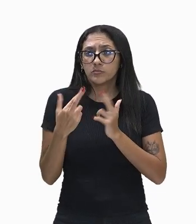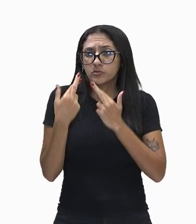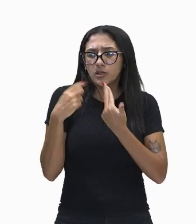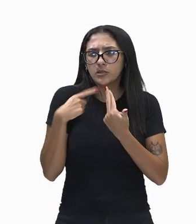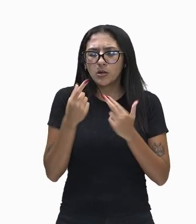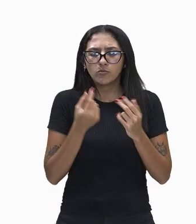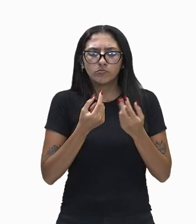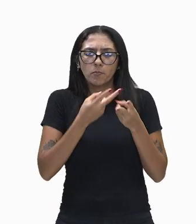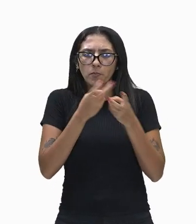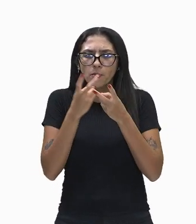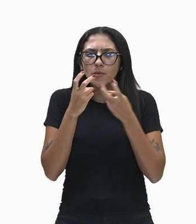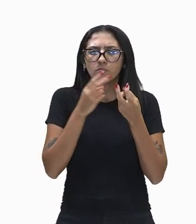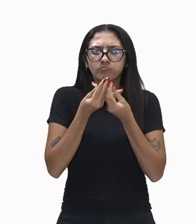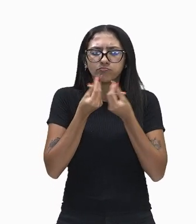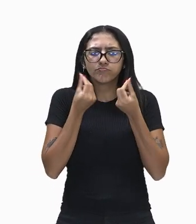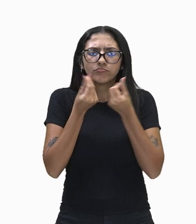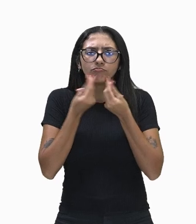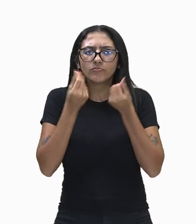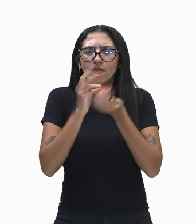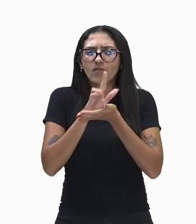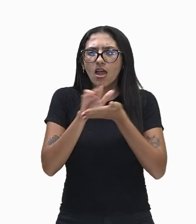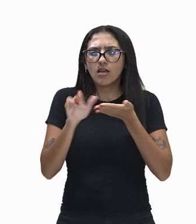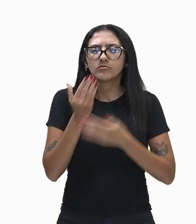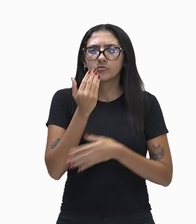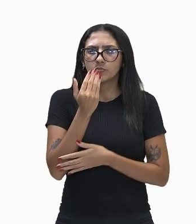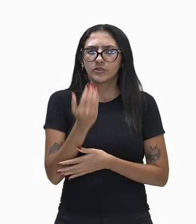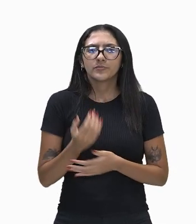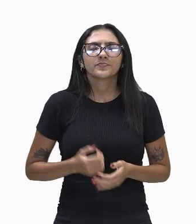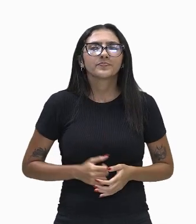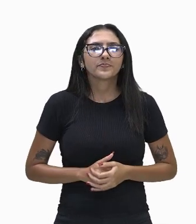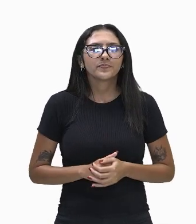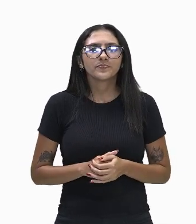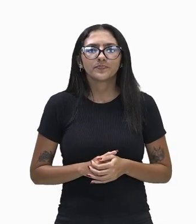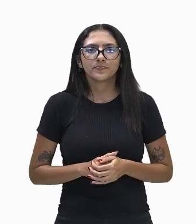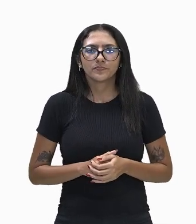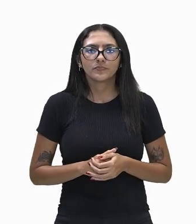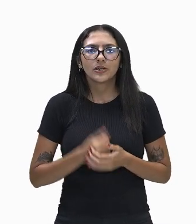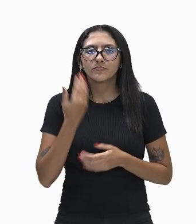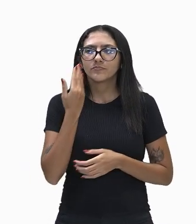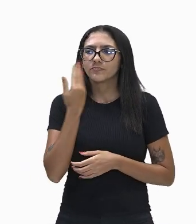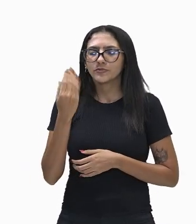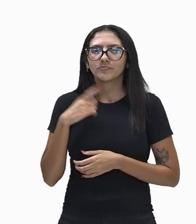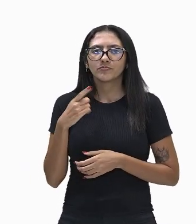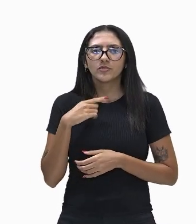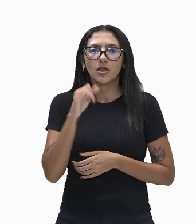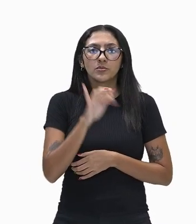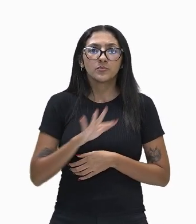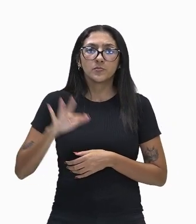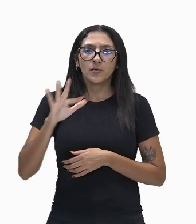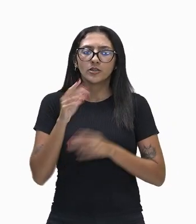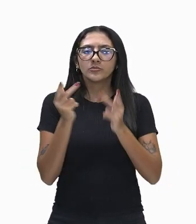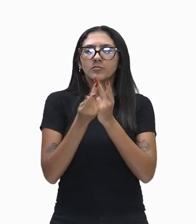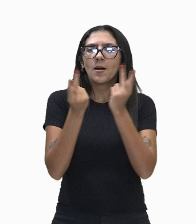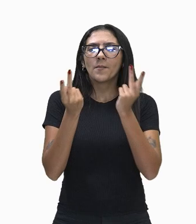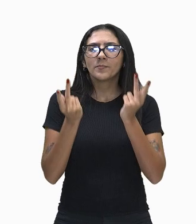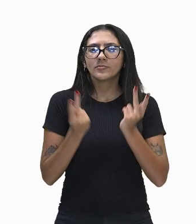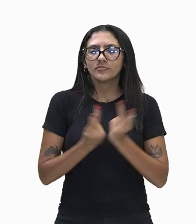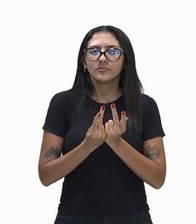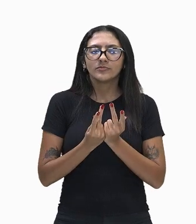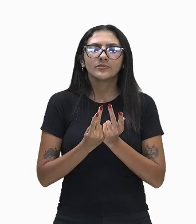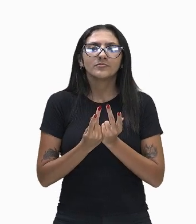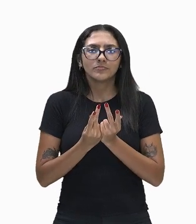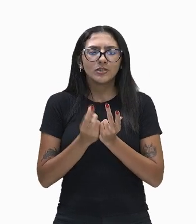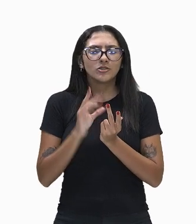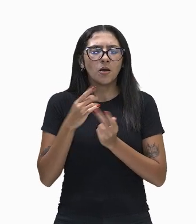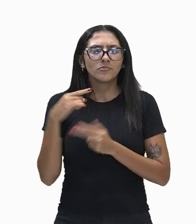detectar os sabores dos alimentos, certo? Aí tem a figura de uma pizza que era só para vocês ficarem com vontade